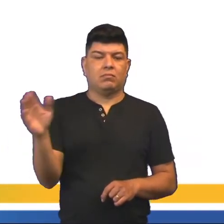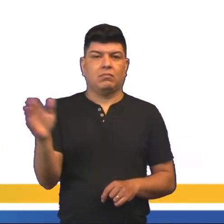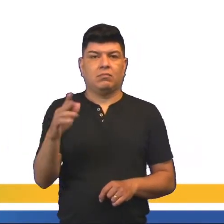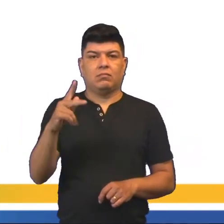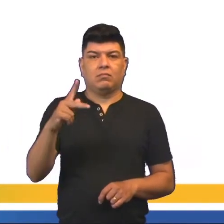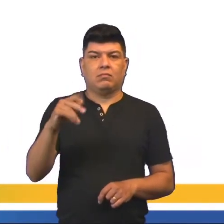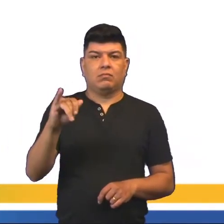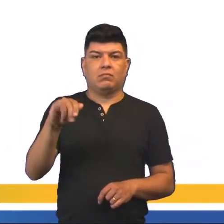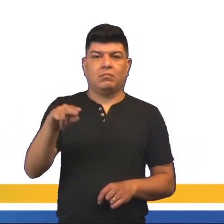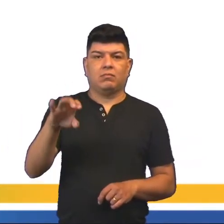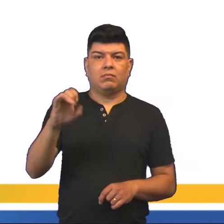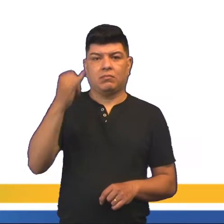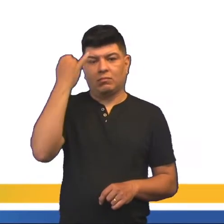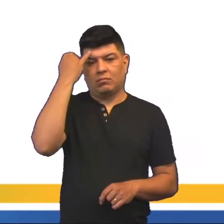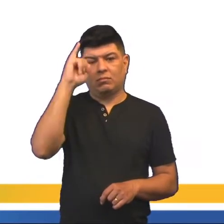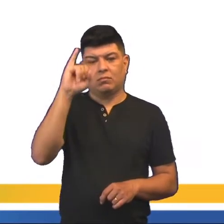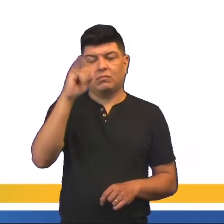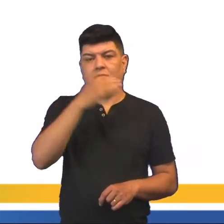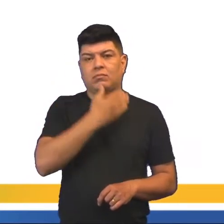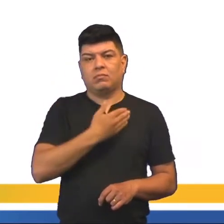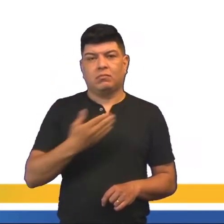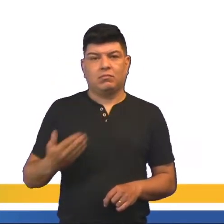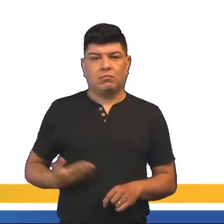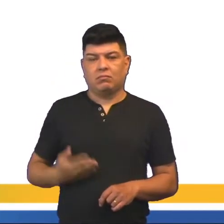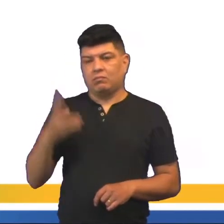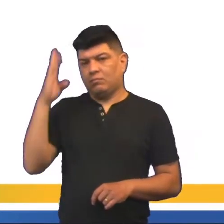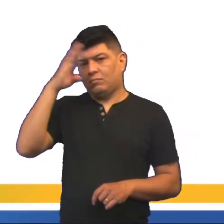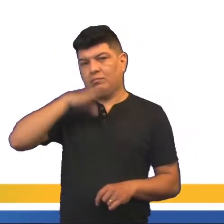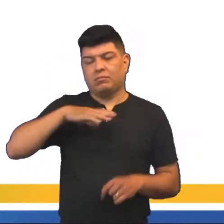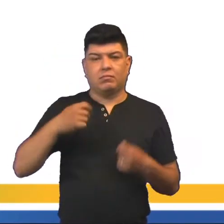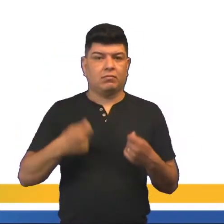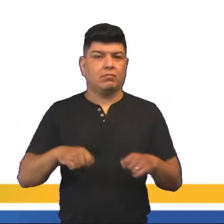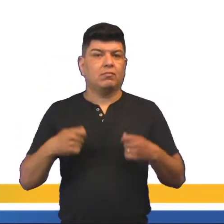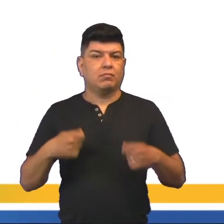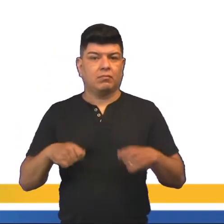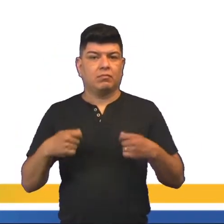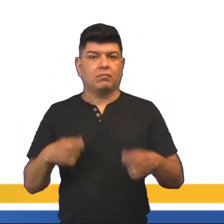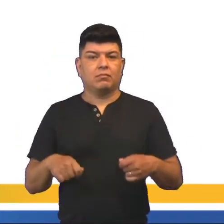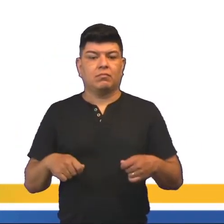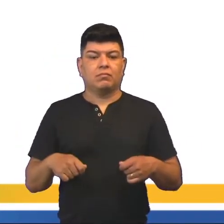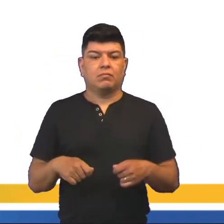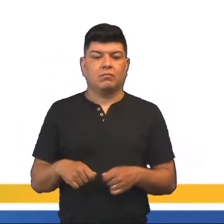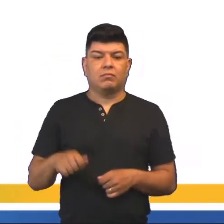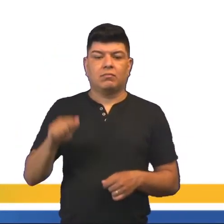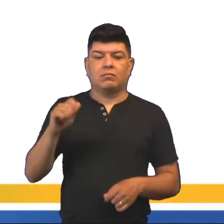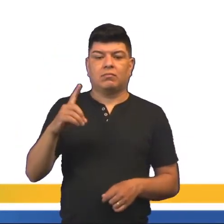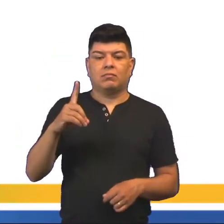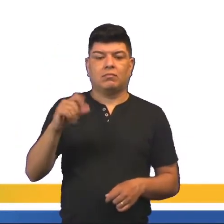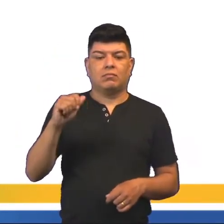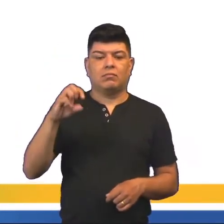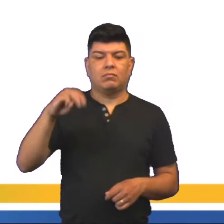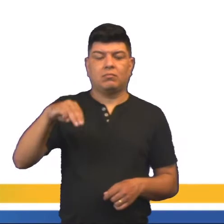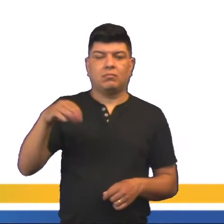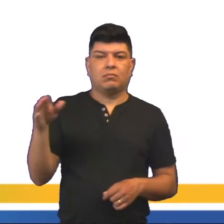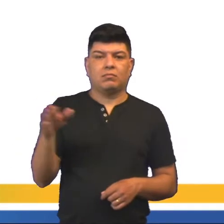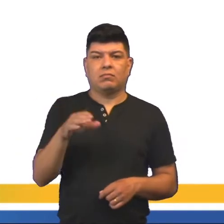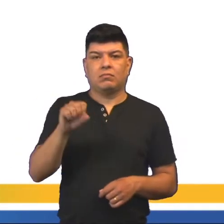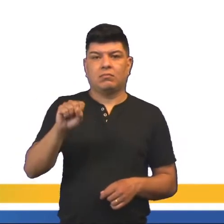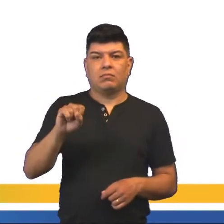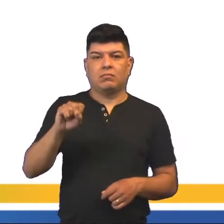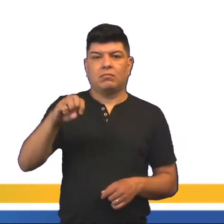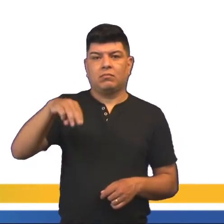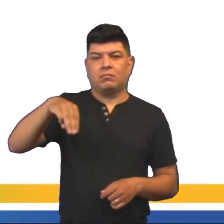tem aí a ideia de que o governo é um mal necessário, do senso comum. O Adam Smith, aqui, o principal